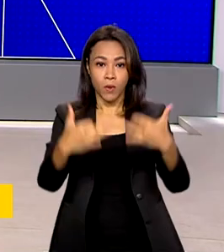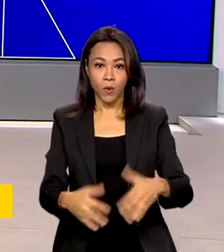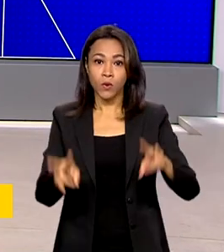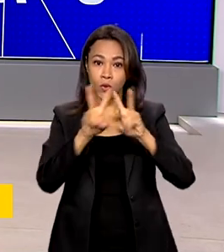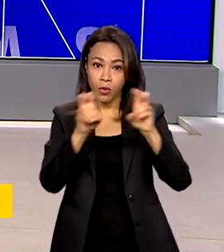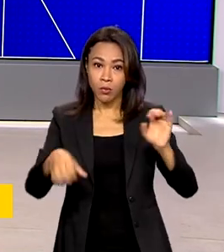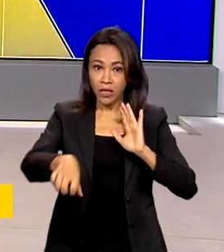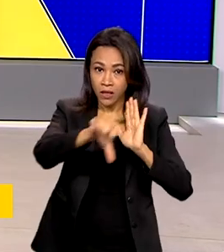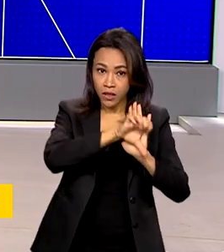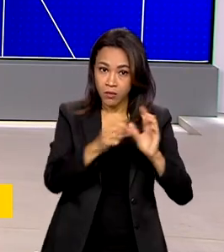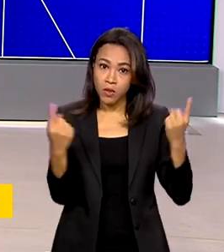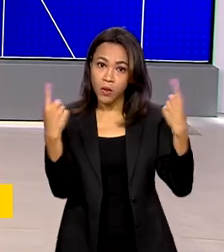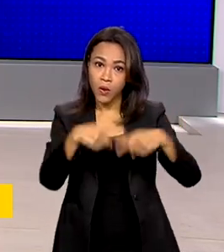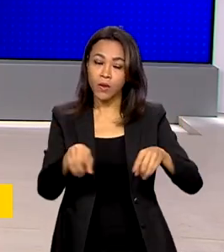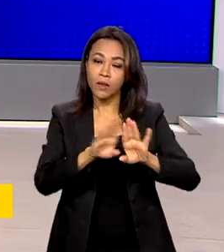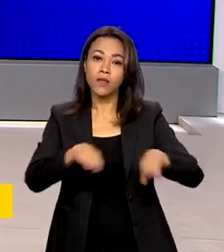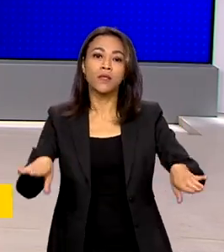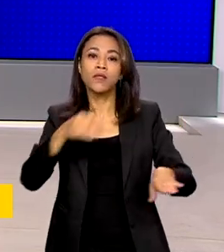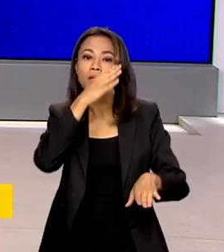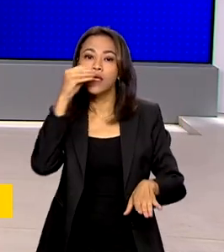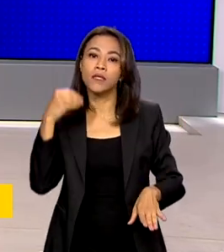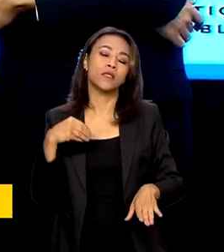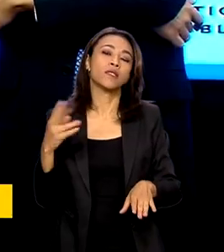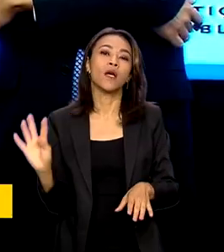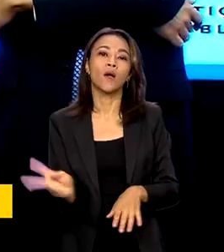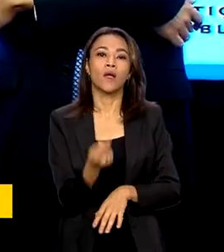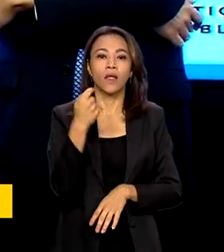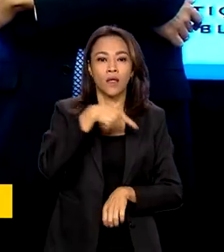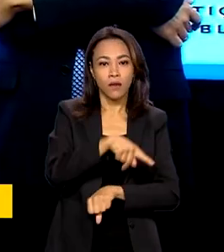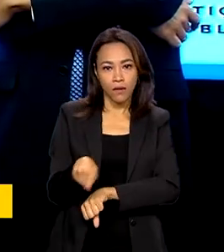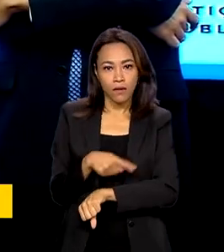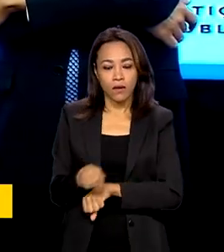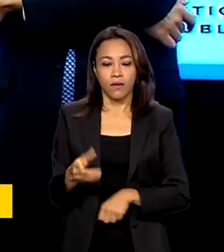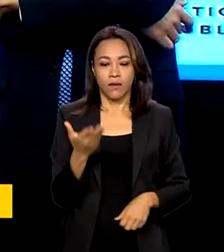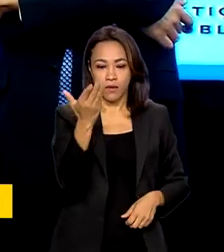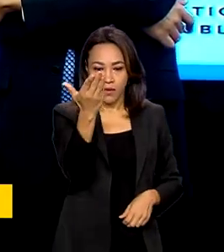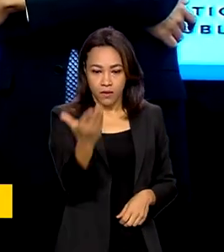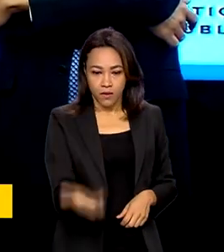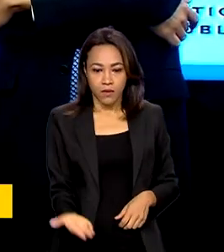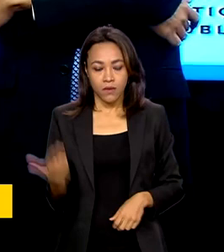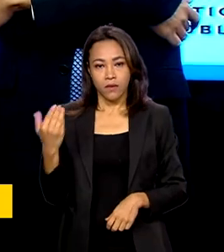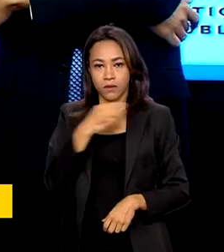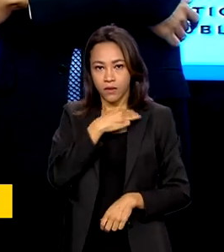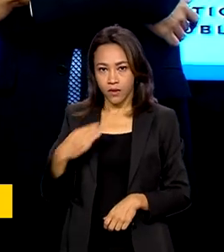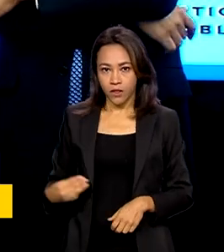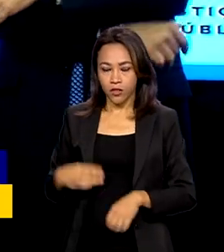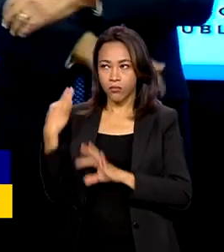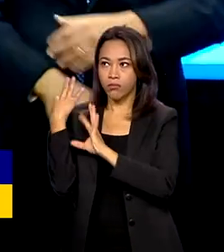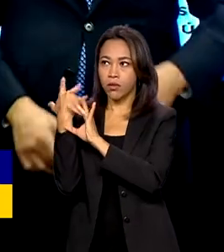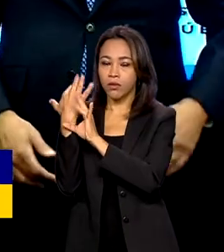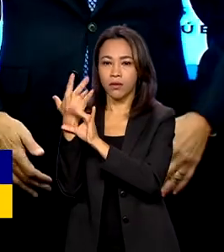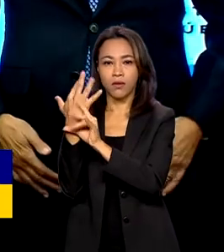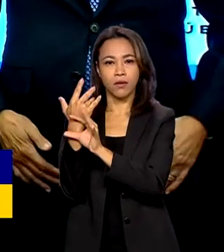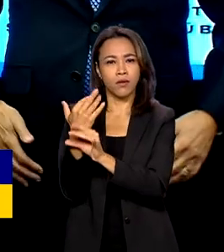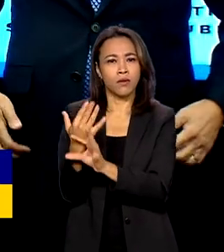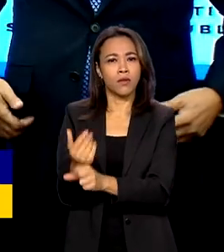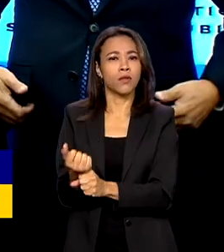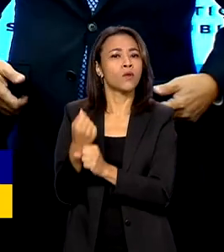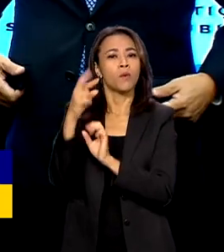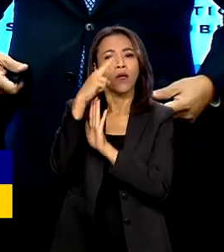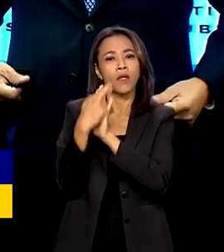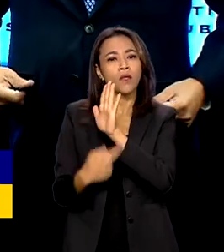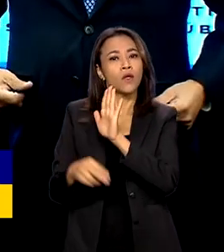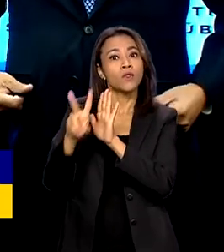contra crianças e adolescentes no país. O ministro apresentou um balanço do combate à exploração sexual de